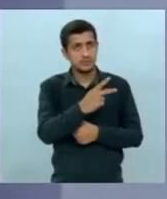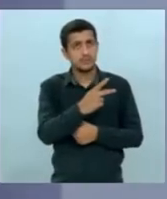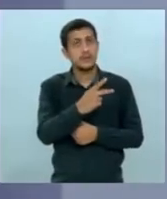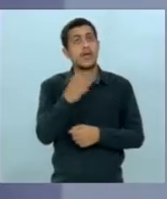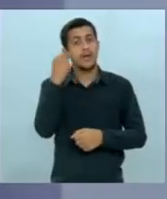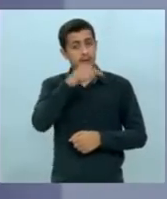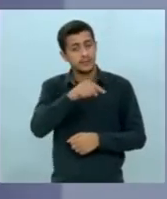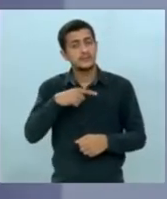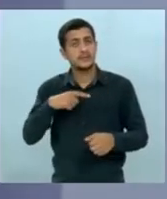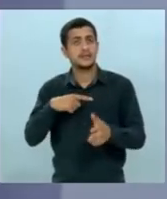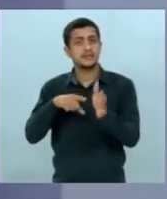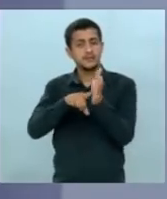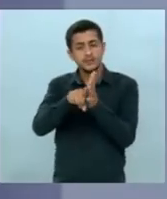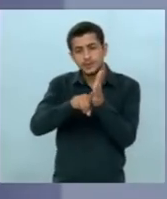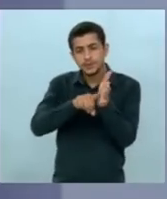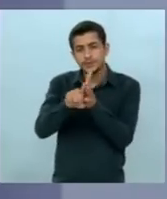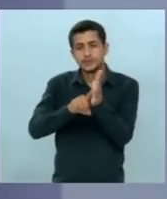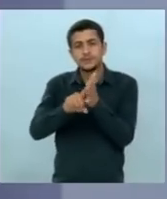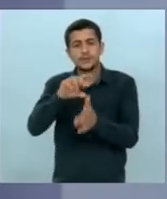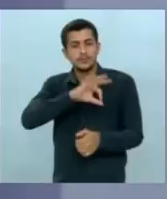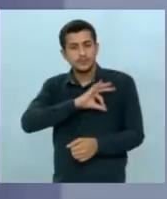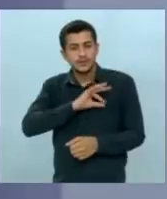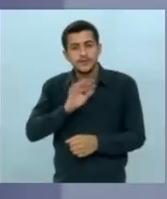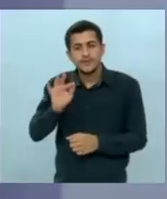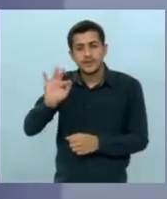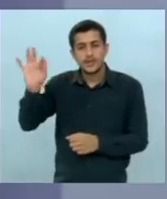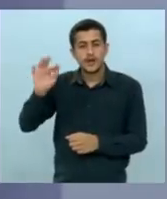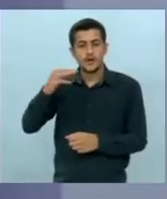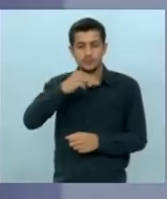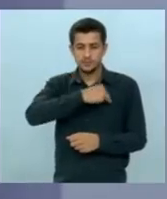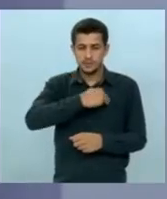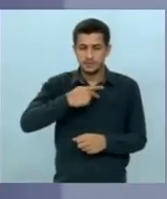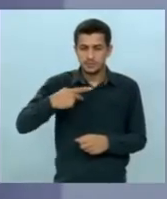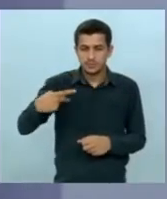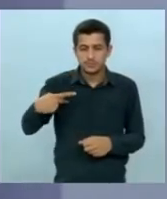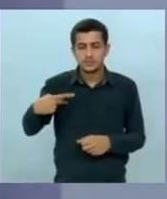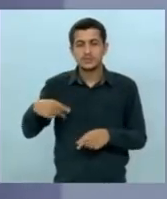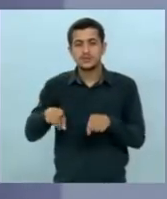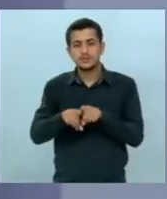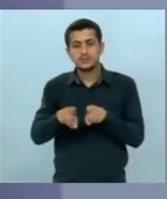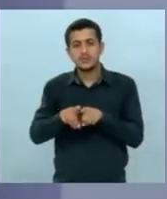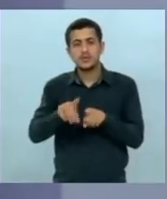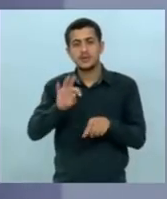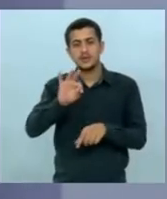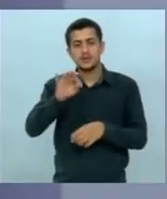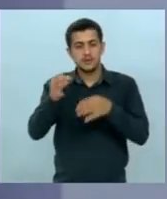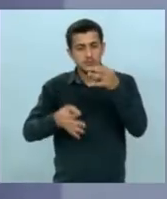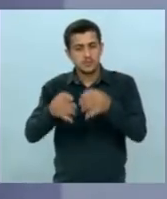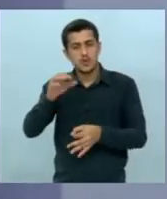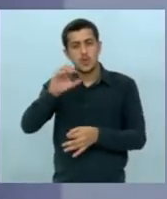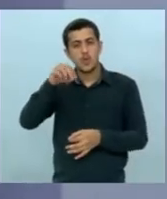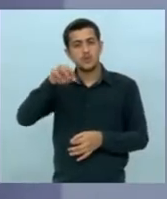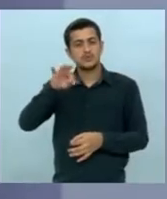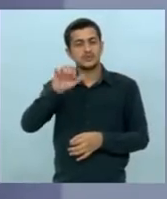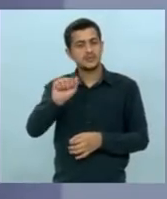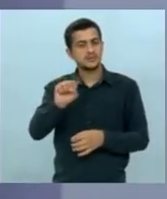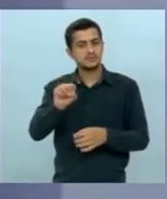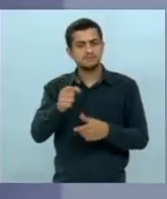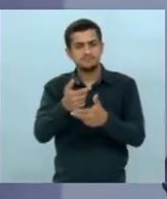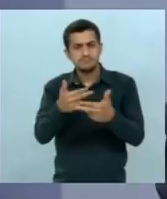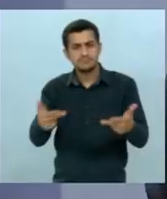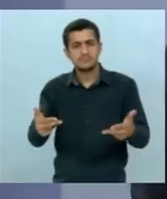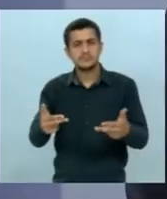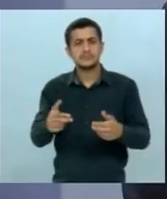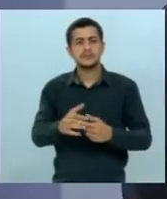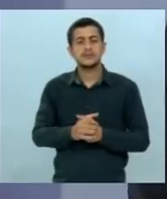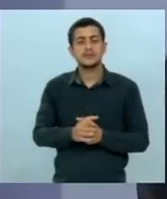investigação da Polícia Federal Ministério Público Federal Tribunal de Contas e Tribunal de Contas da União então eu